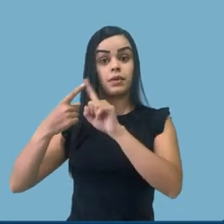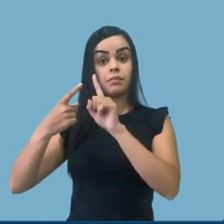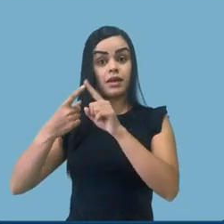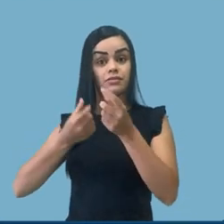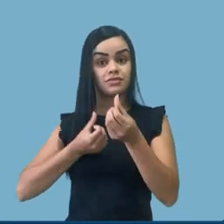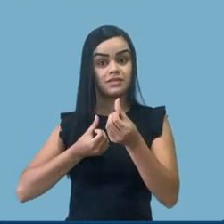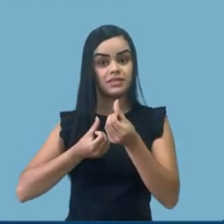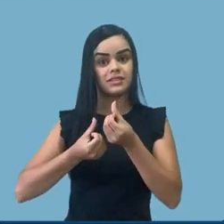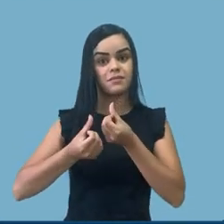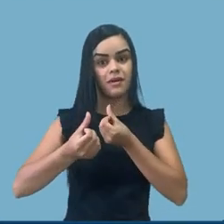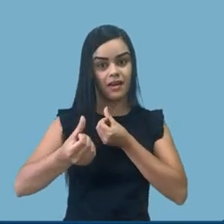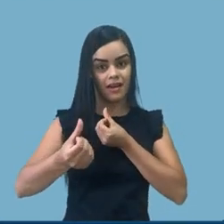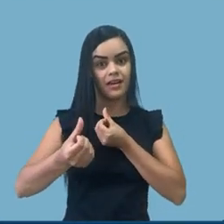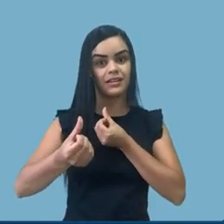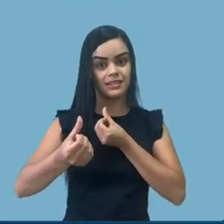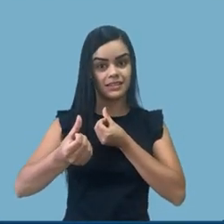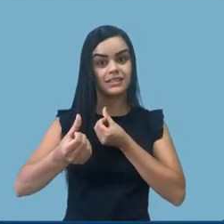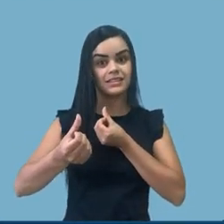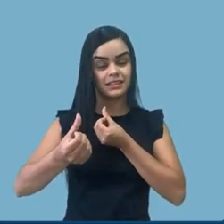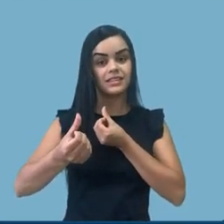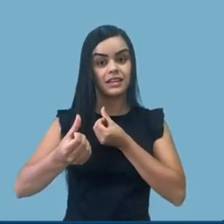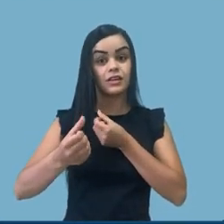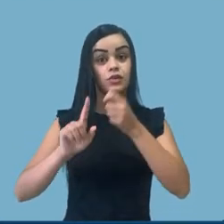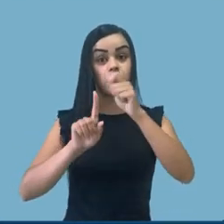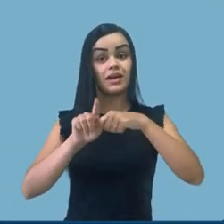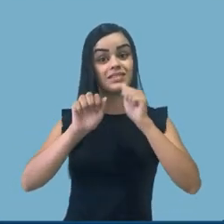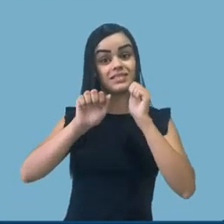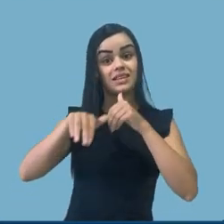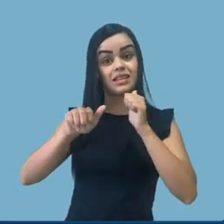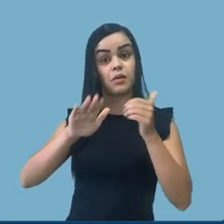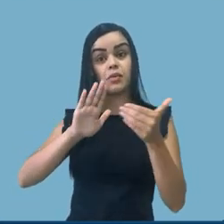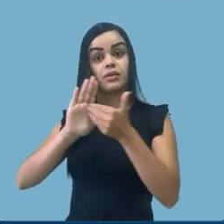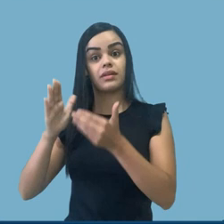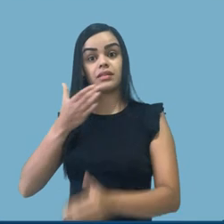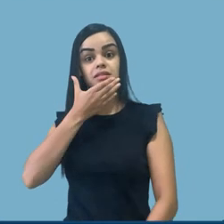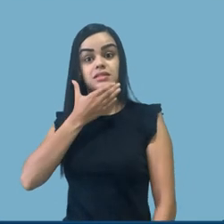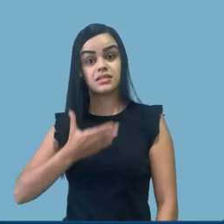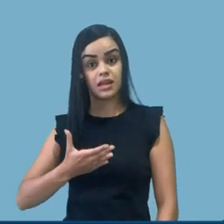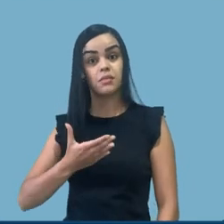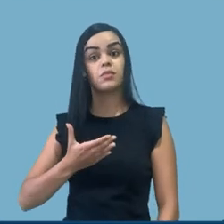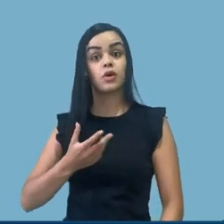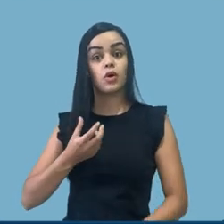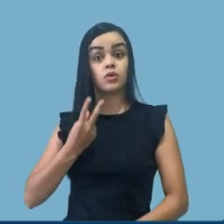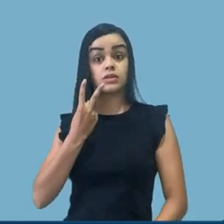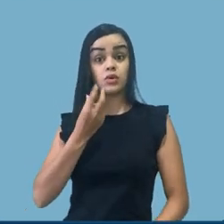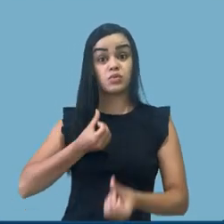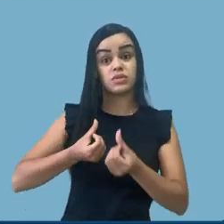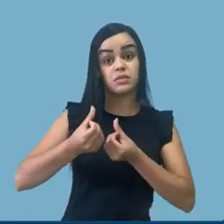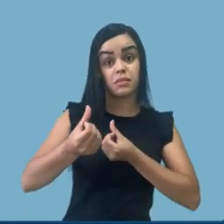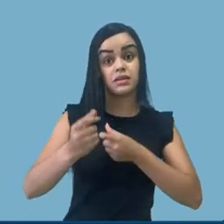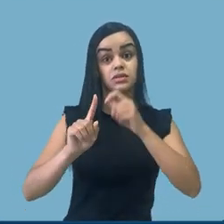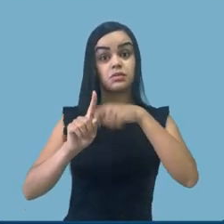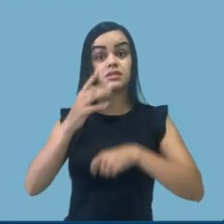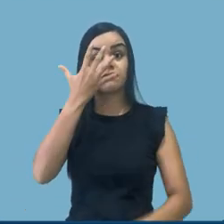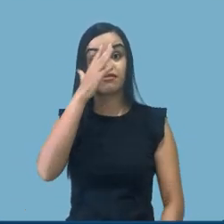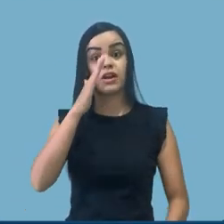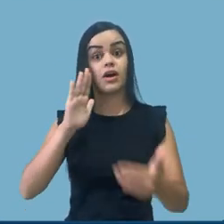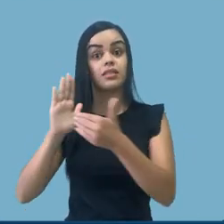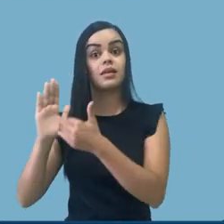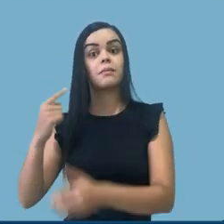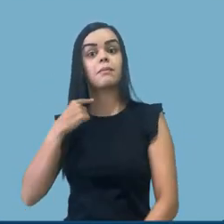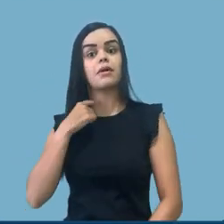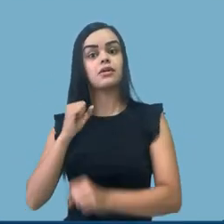semestre, se vocês assim preferirem chamar, de setembro a dezembro de 2021, e um segundo semestre de fevereiro a maio de